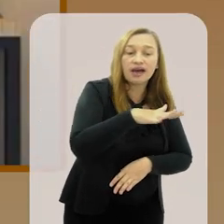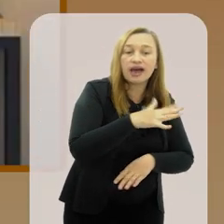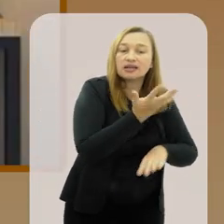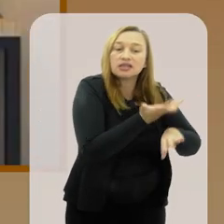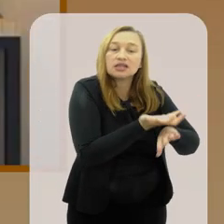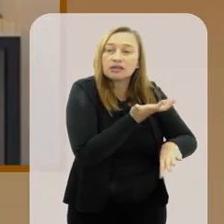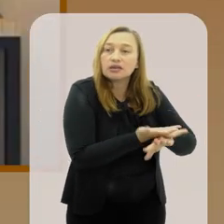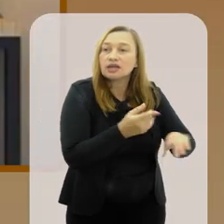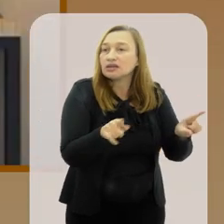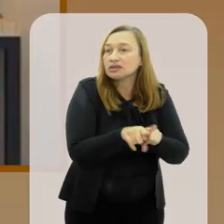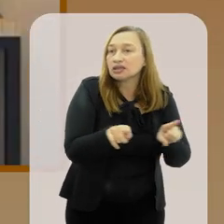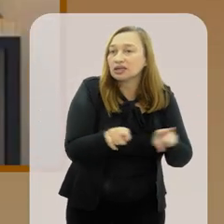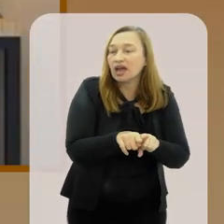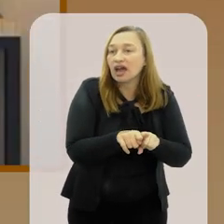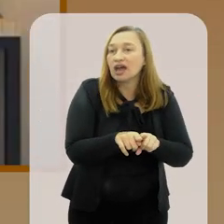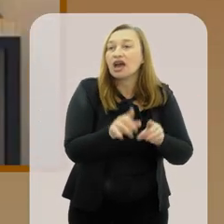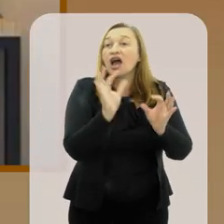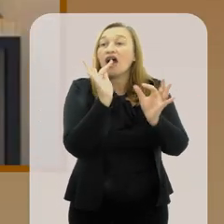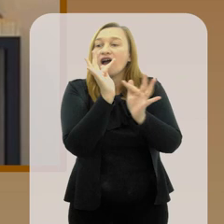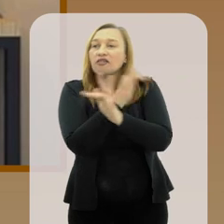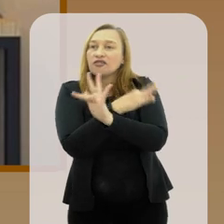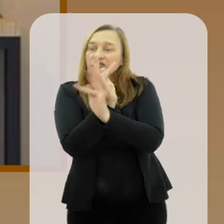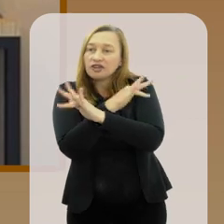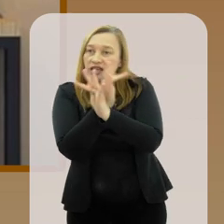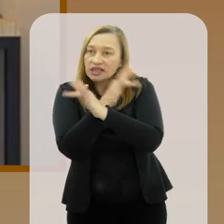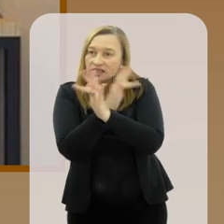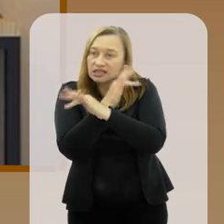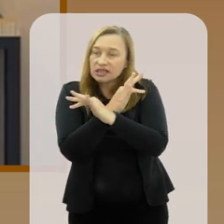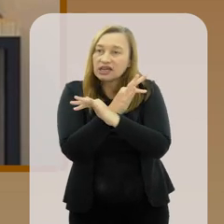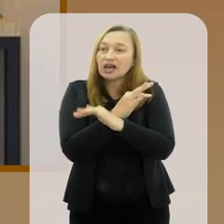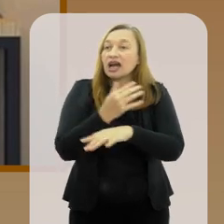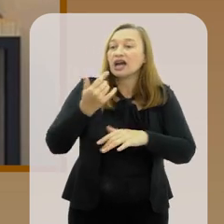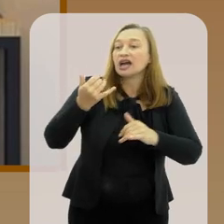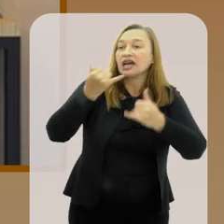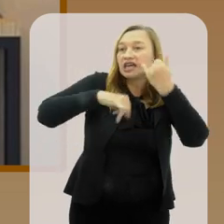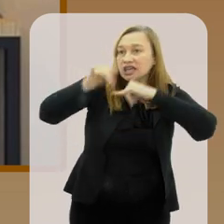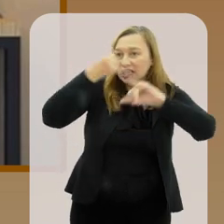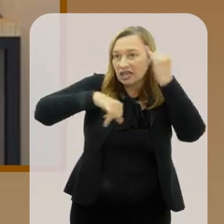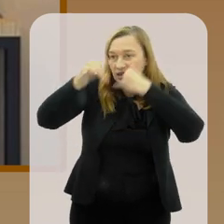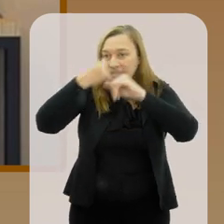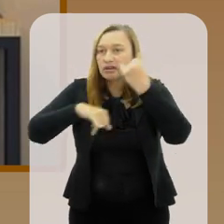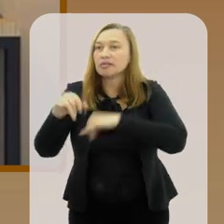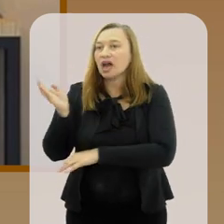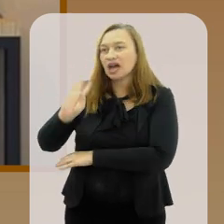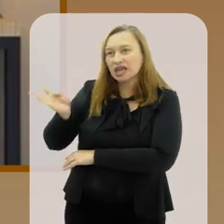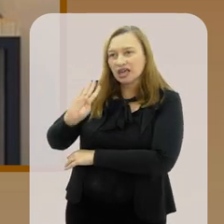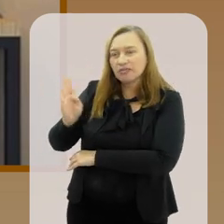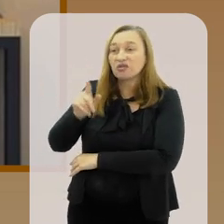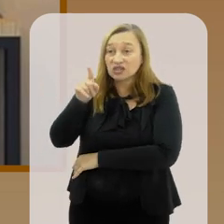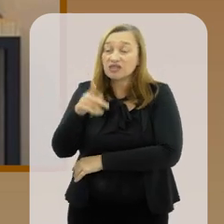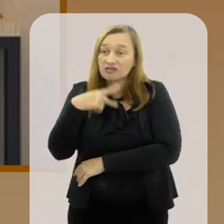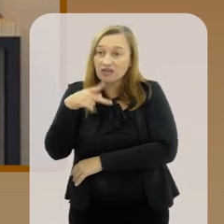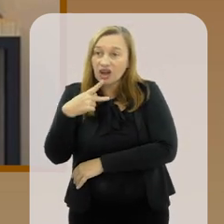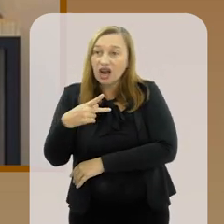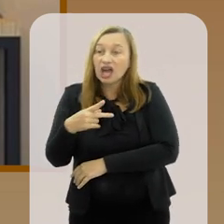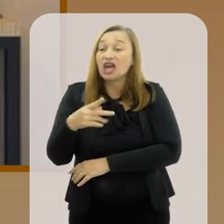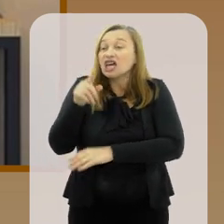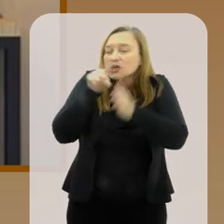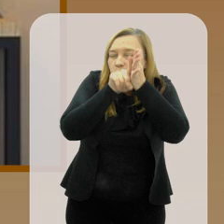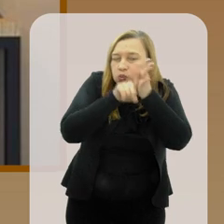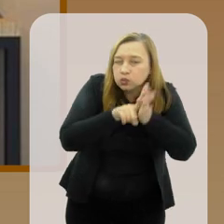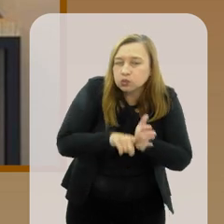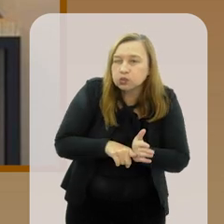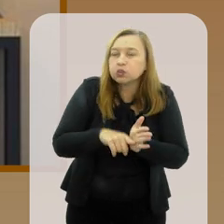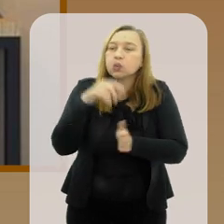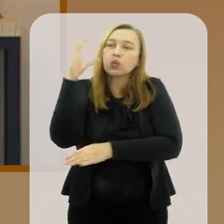mas em outras disciplinas também a física, química como você citou a biologia e que querem se dedicar à